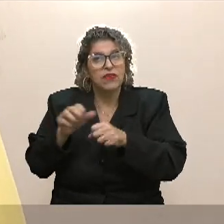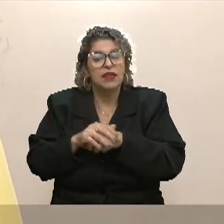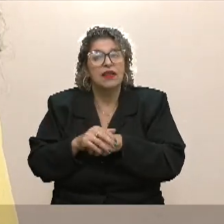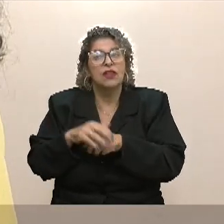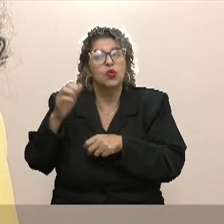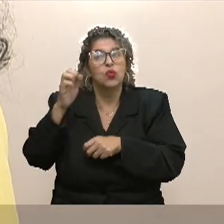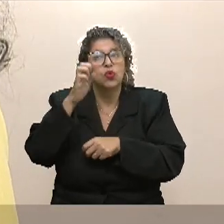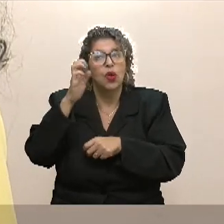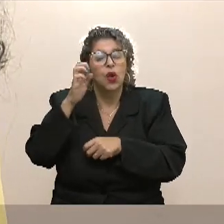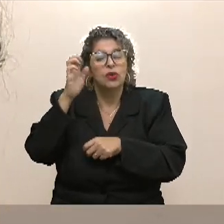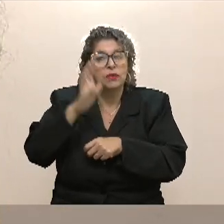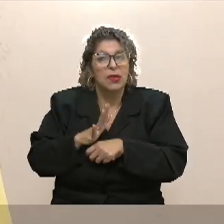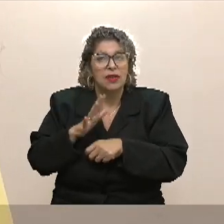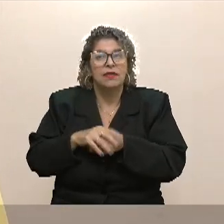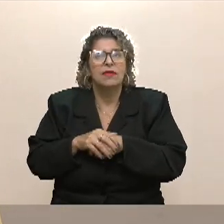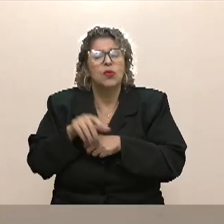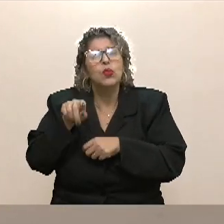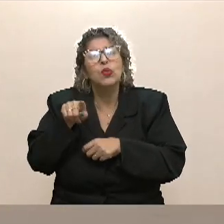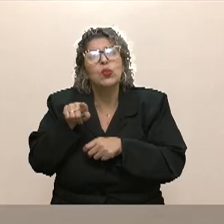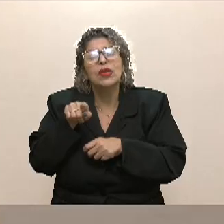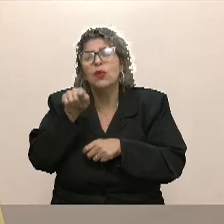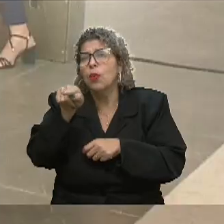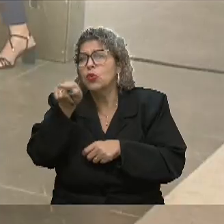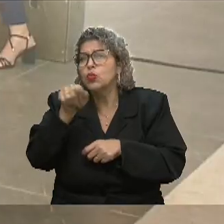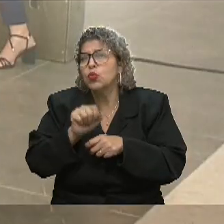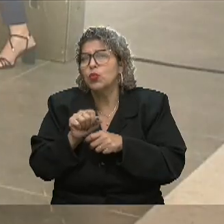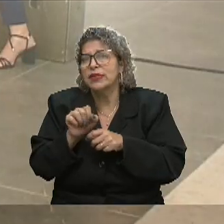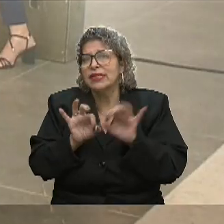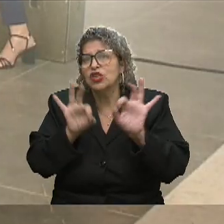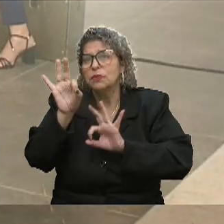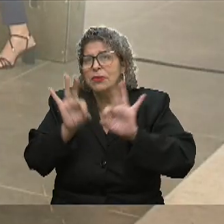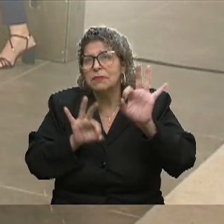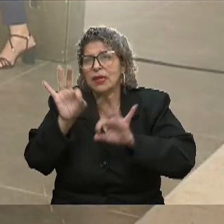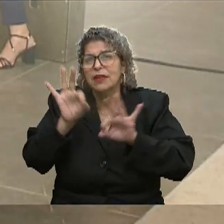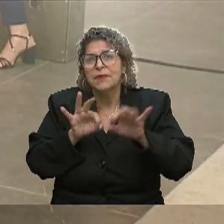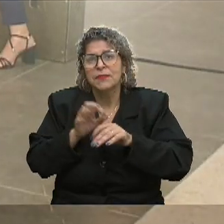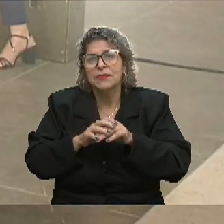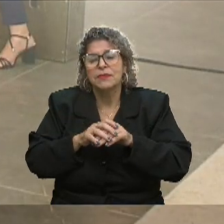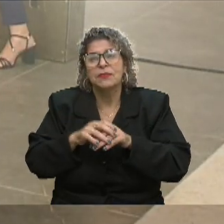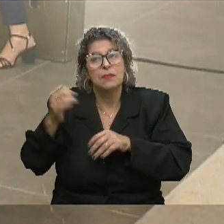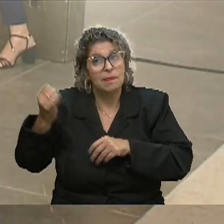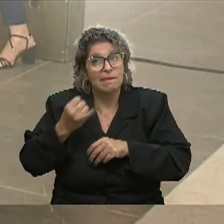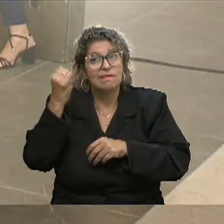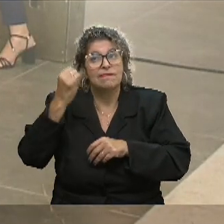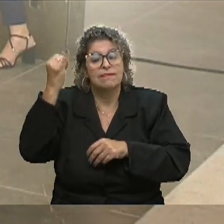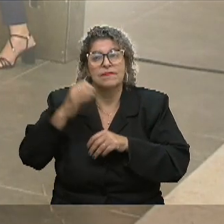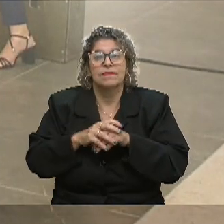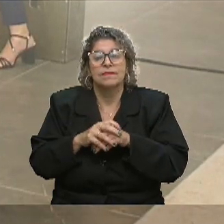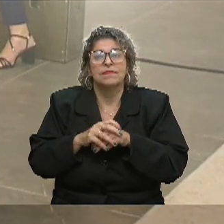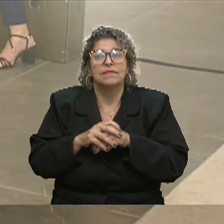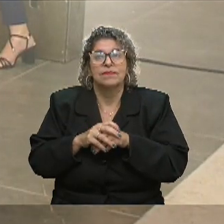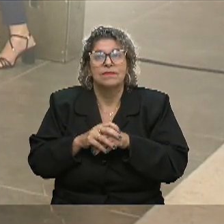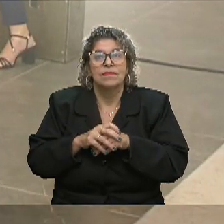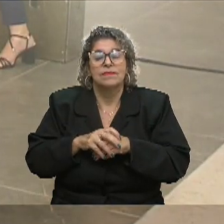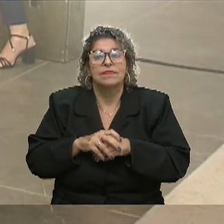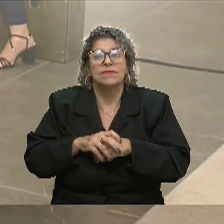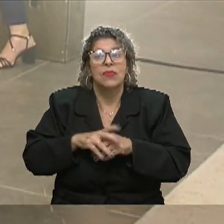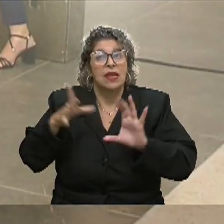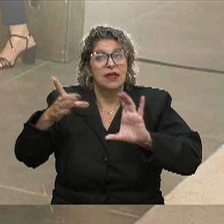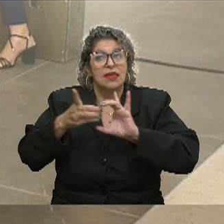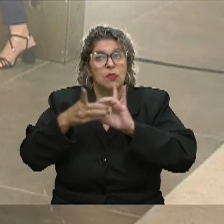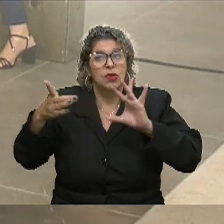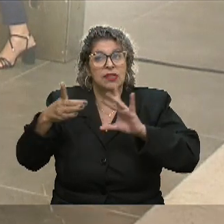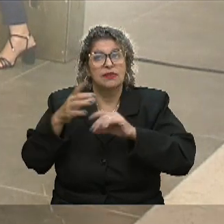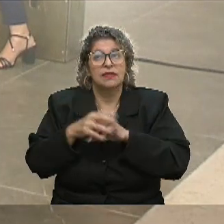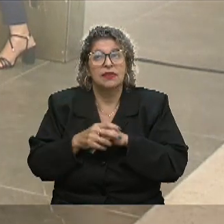país e como é que tu vens te preparando, então, Marina, para esse momento, que é um momento super importante, o momento mais importante da democracia é esse, a